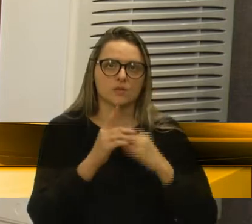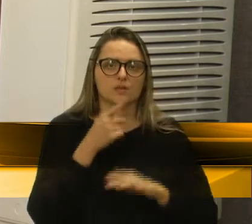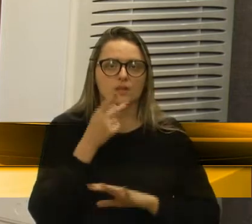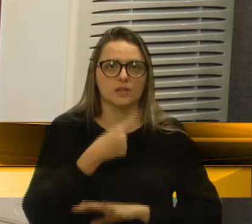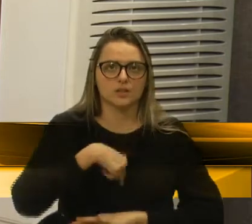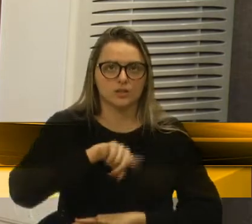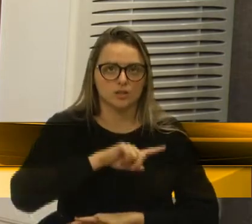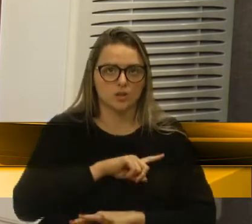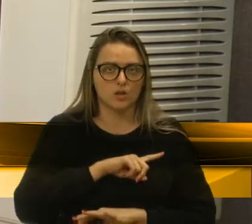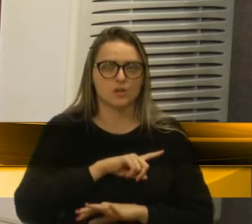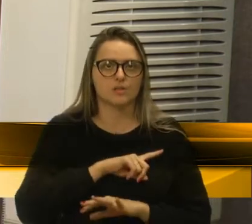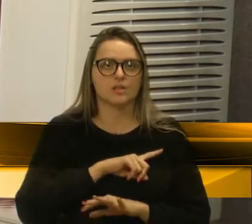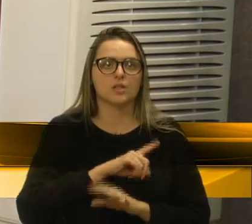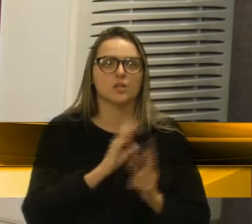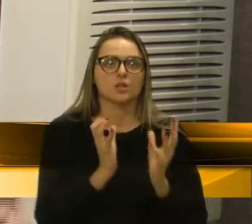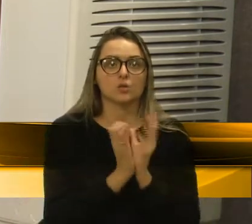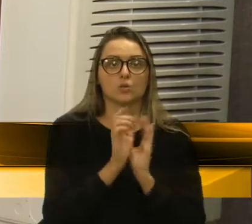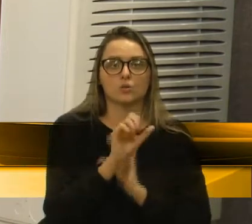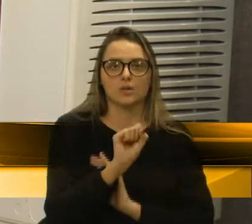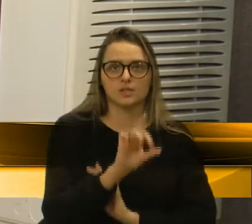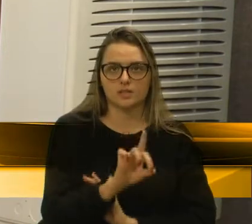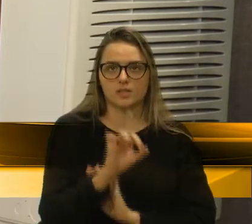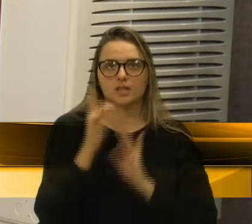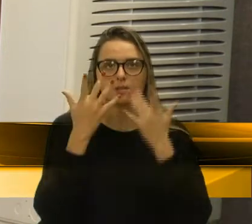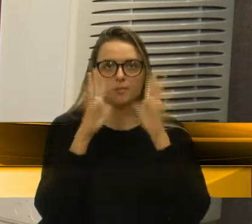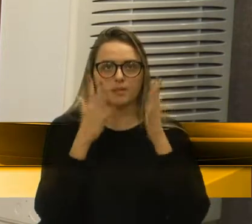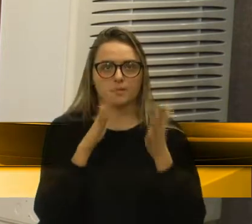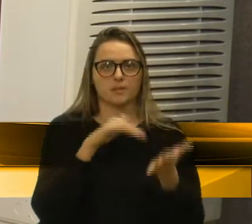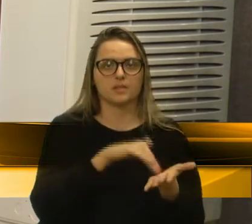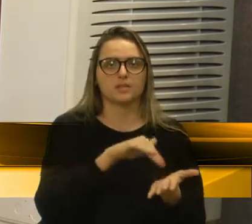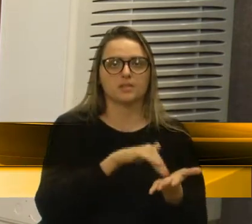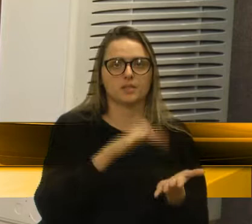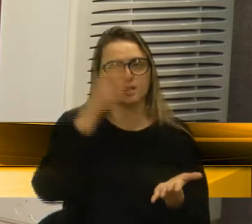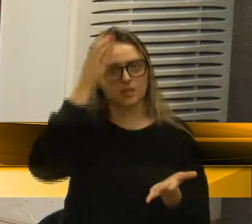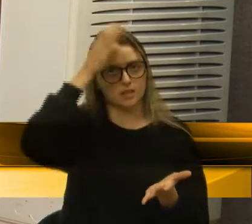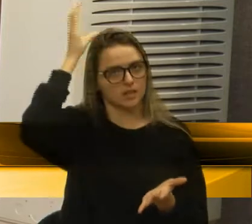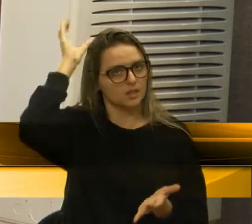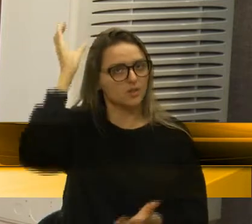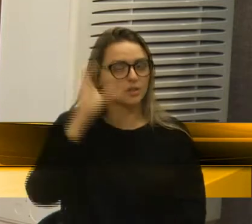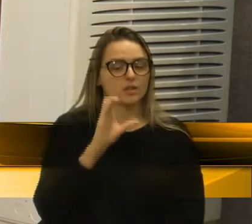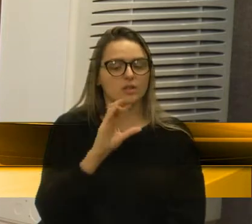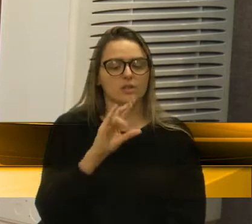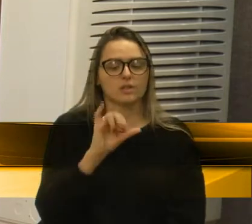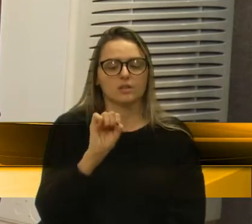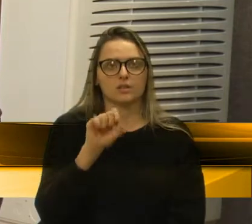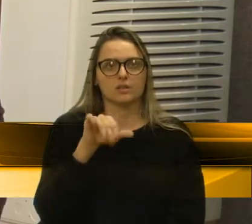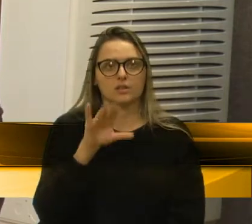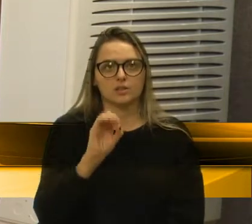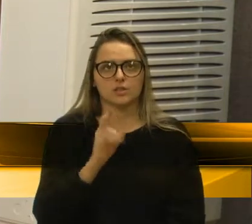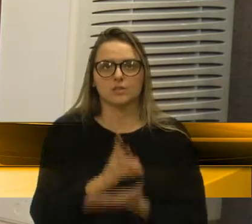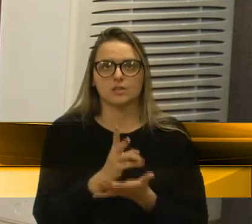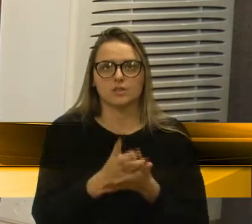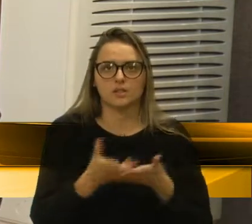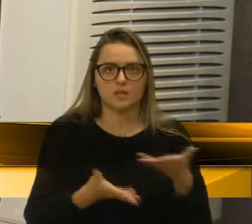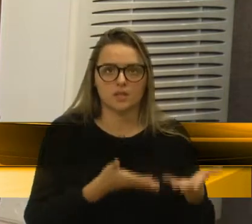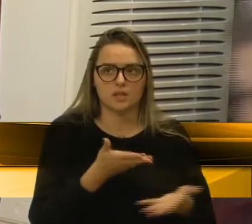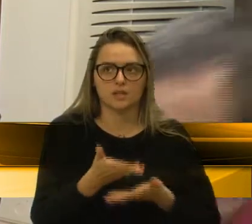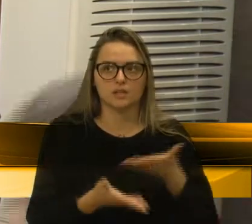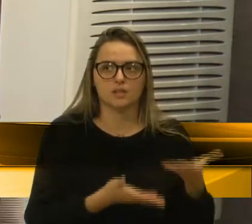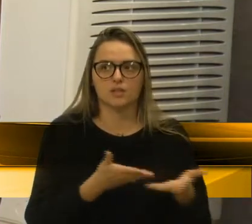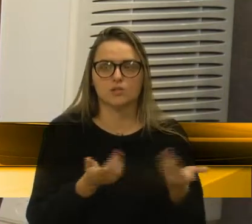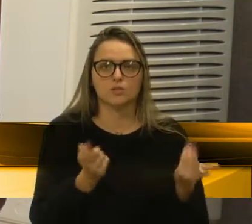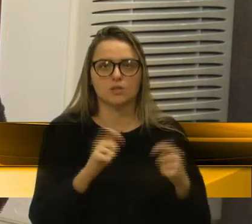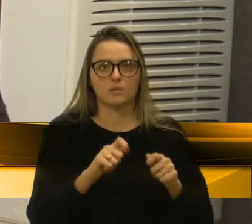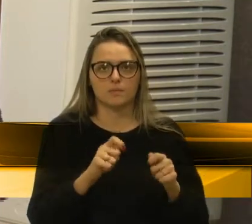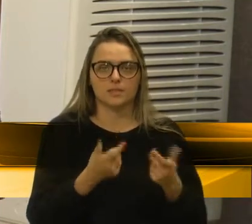à disposição da comunidade e parabenizar o secretário Cristiano e a equipe, porque sempre nos atendem com muita eficiência, com muita